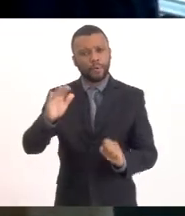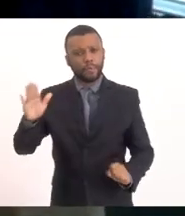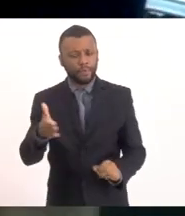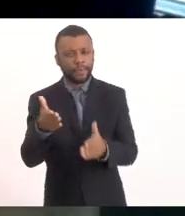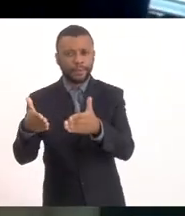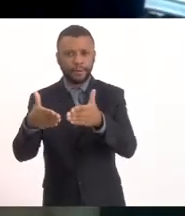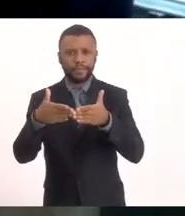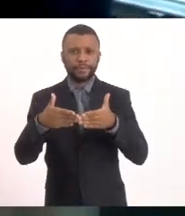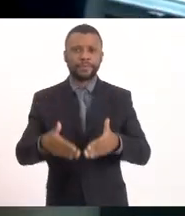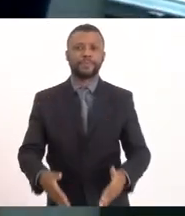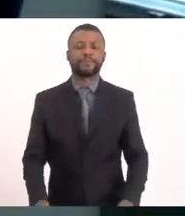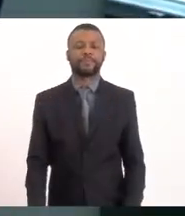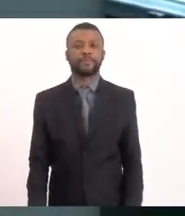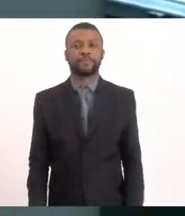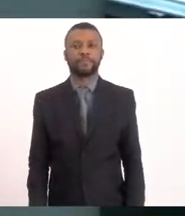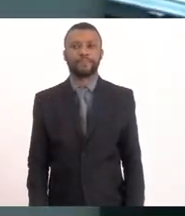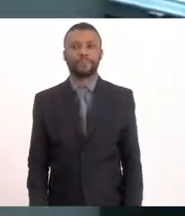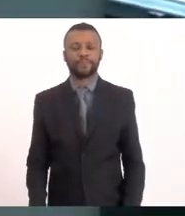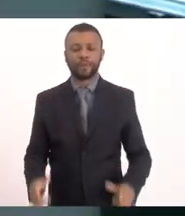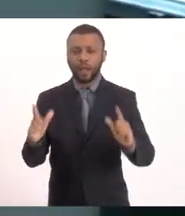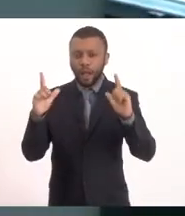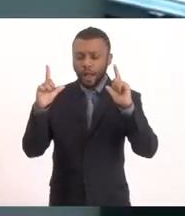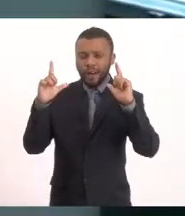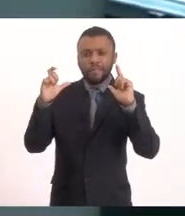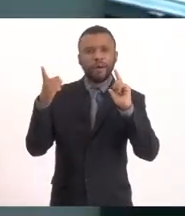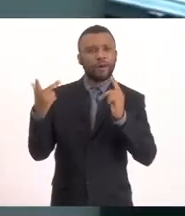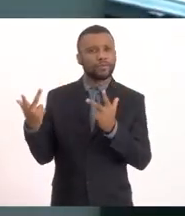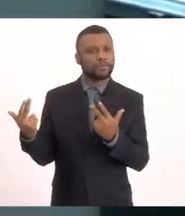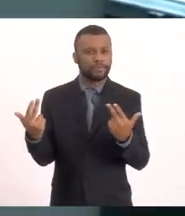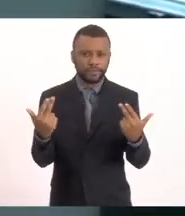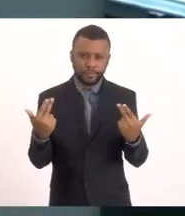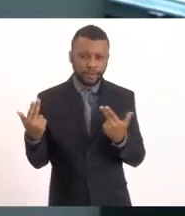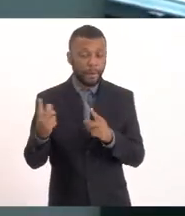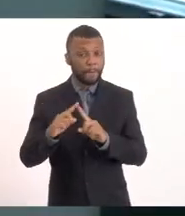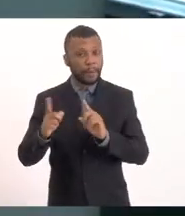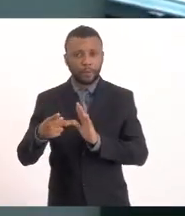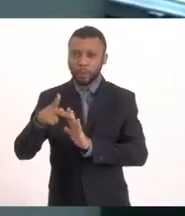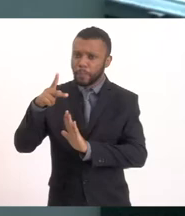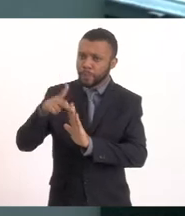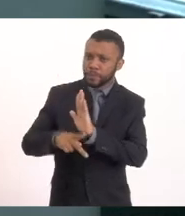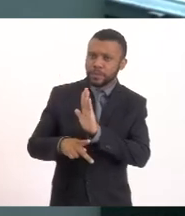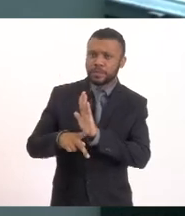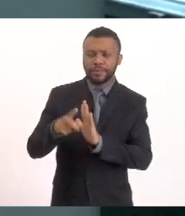Aqui a mesma foto Só aqui em projeto Você vê o canal